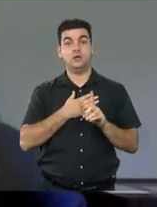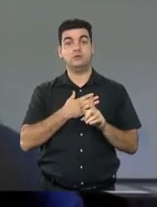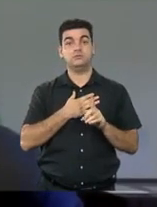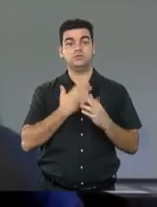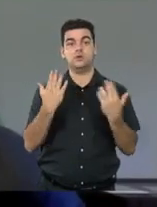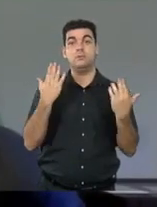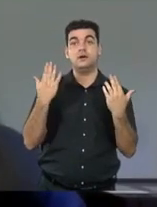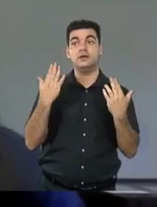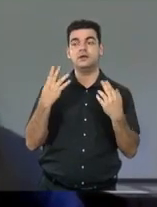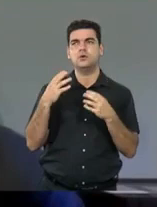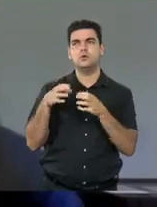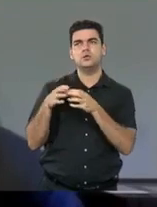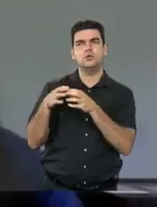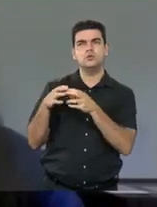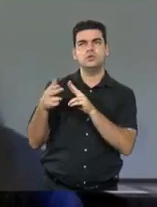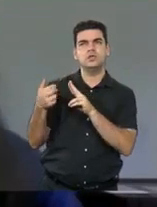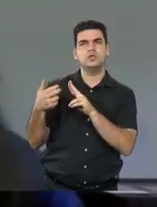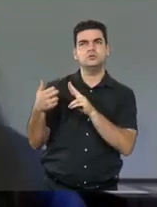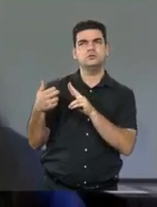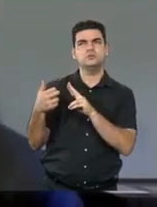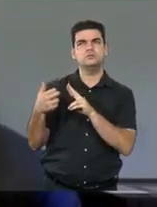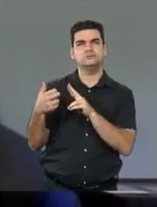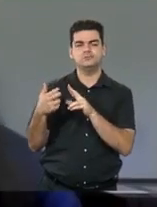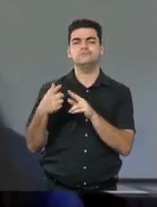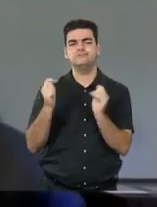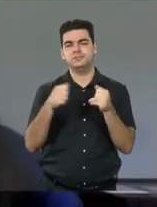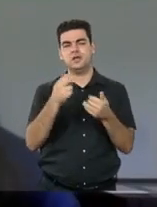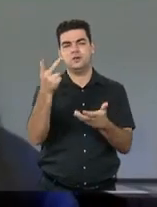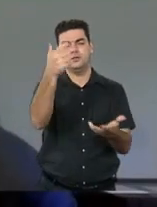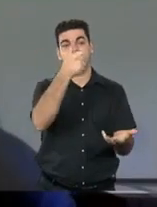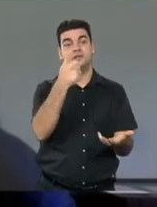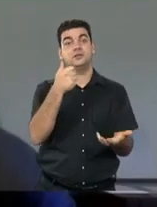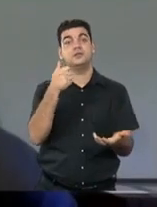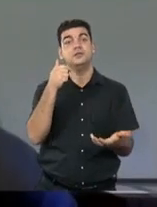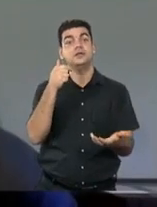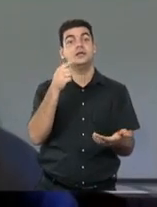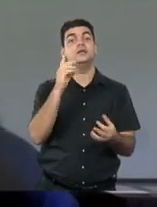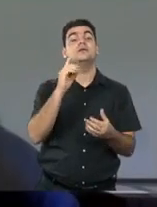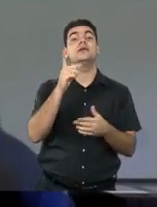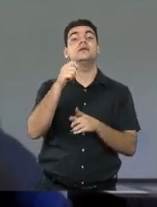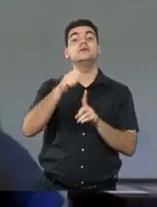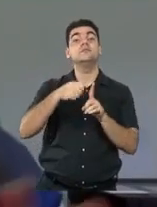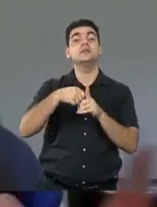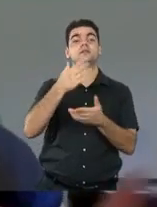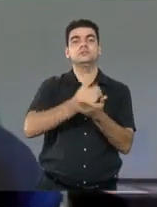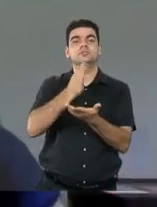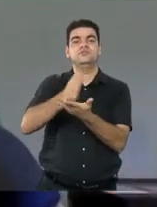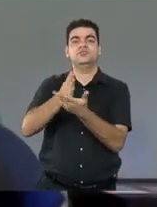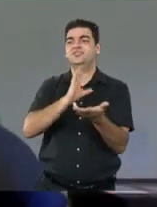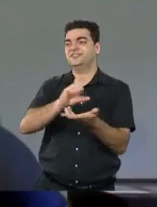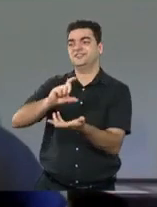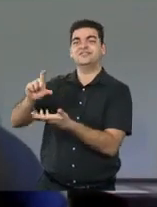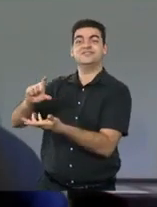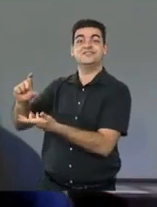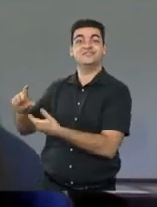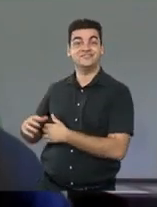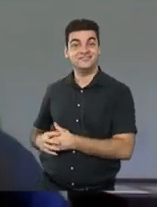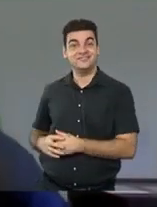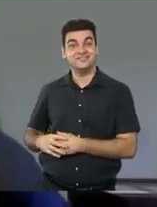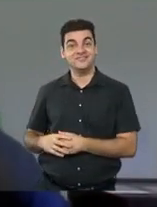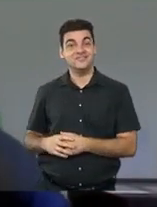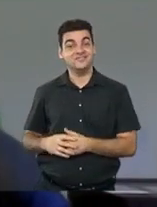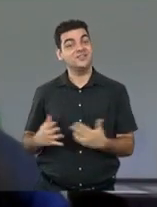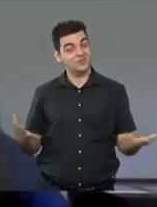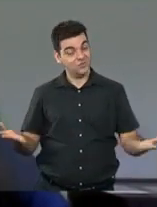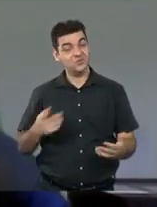Então, esse olhar coletivo é que nos faz e para a mulher é muito mais ainda, né? Porque as mulheres, eu sempre valorizo esse pensamento